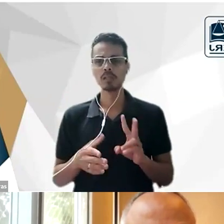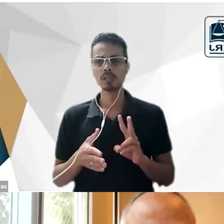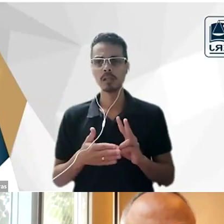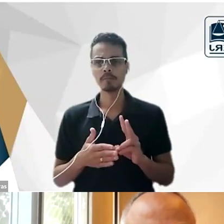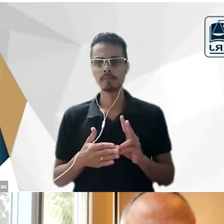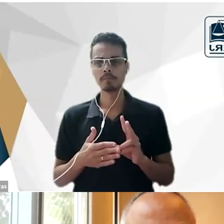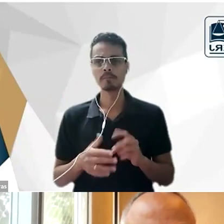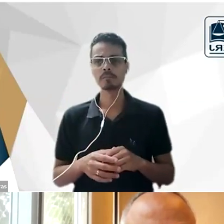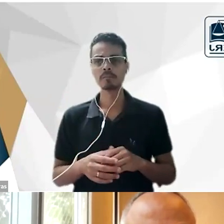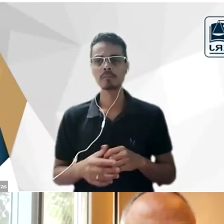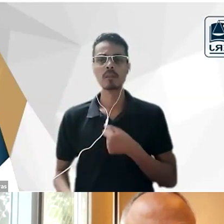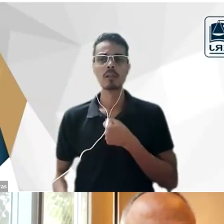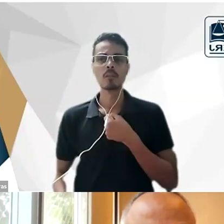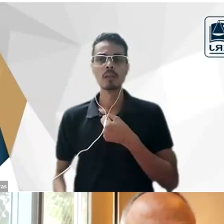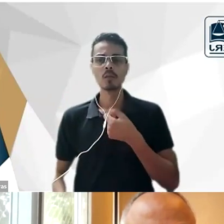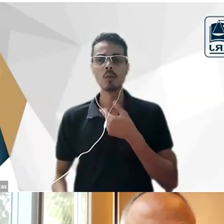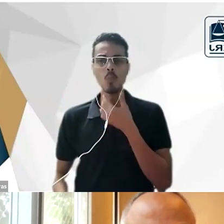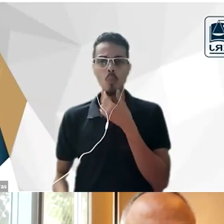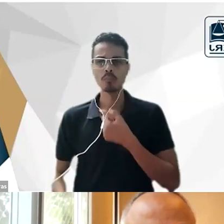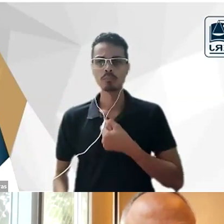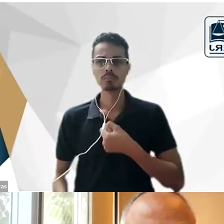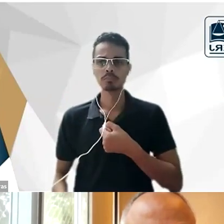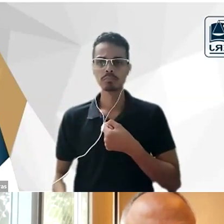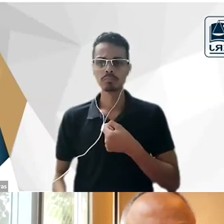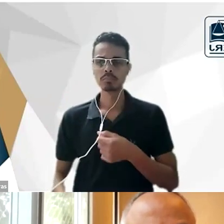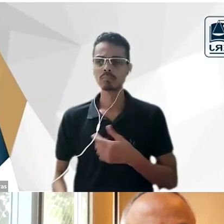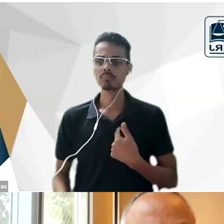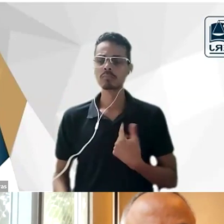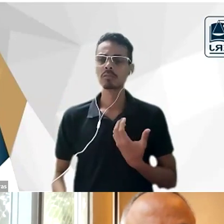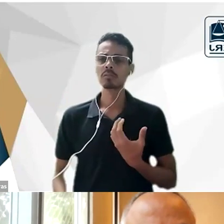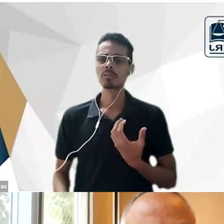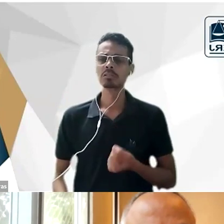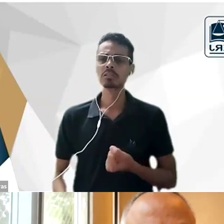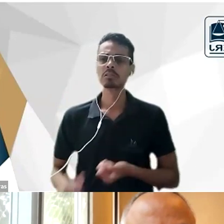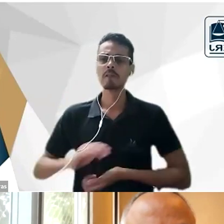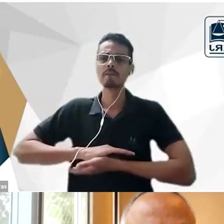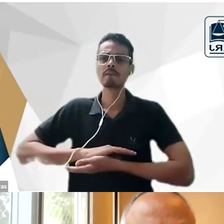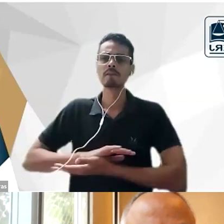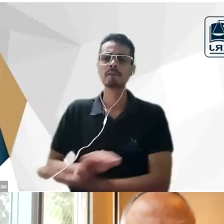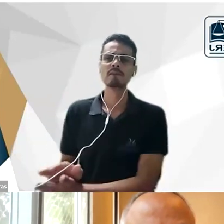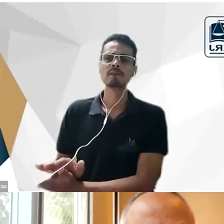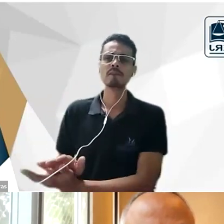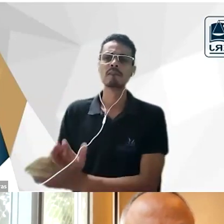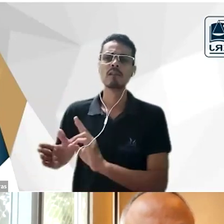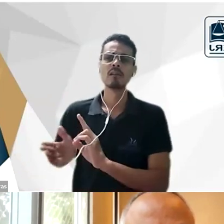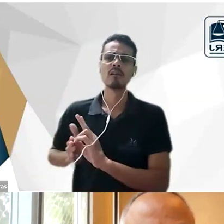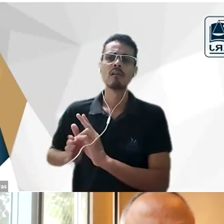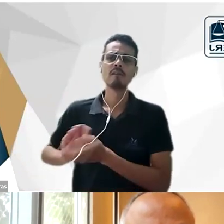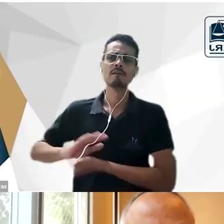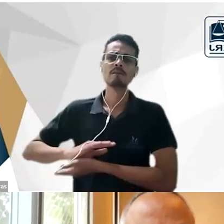entrevista dizendo que de certa forma ele era favorável ao extermínio dessas pessoas porque